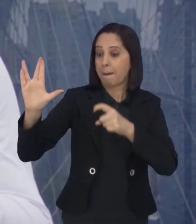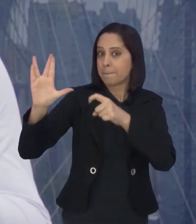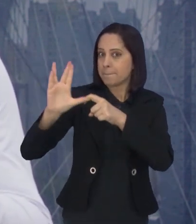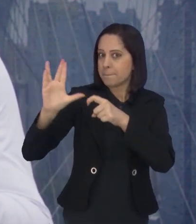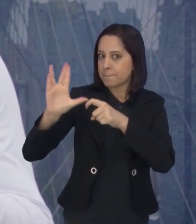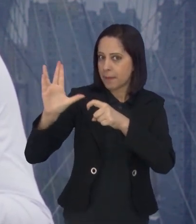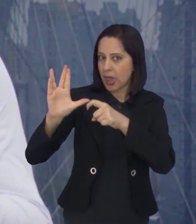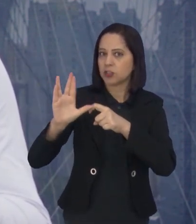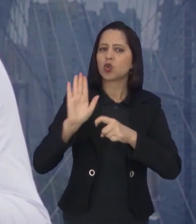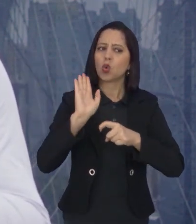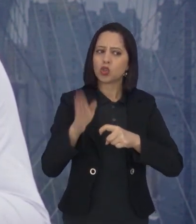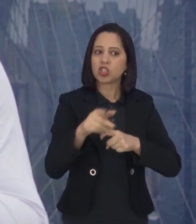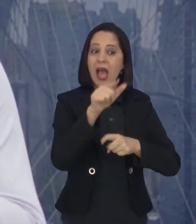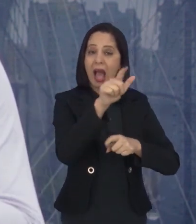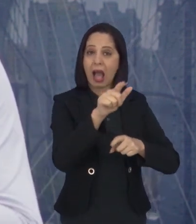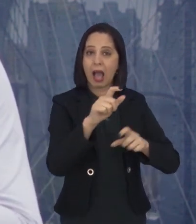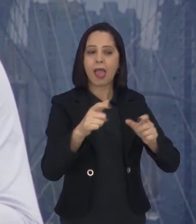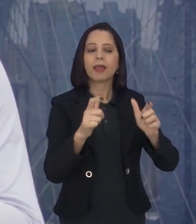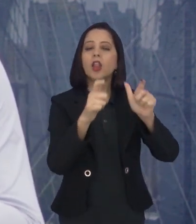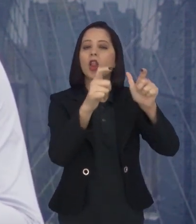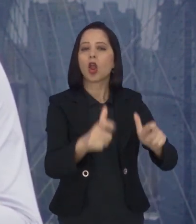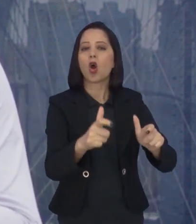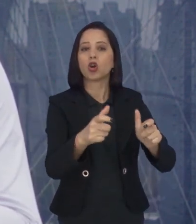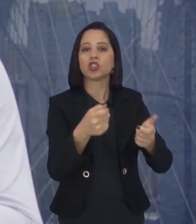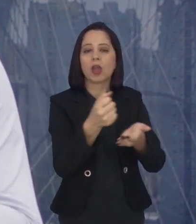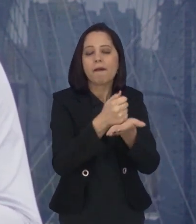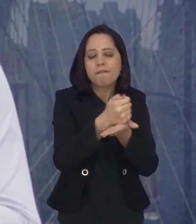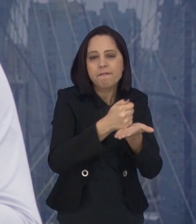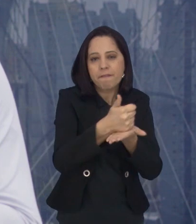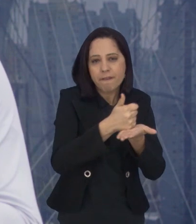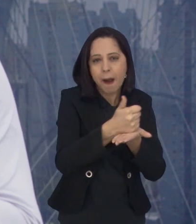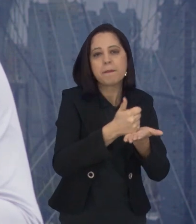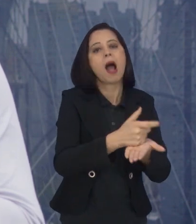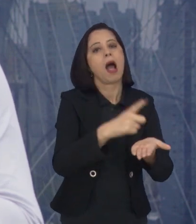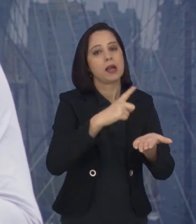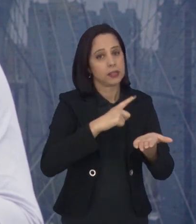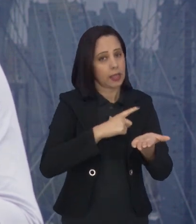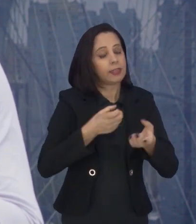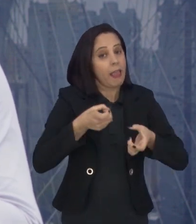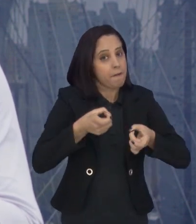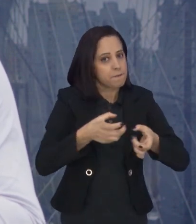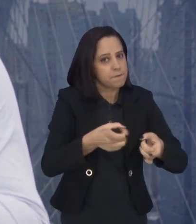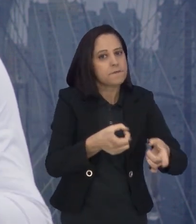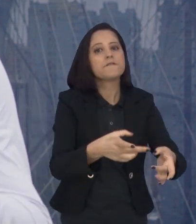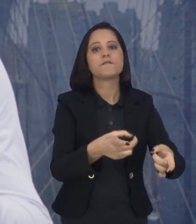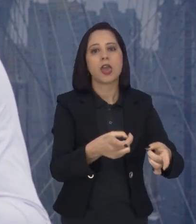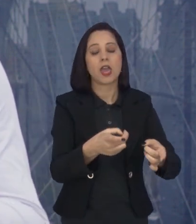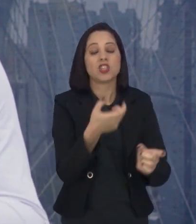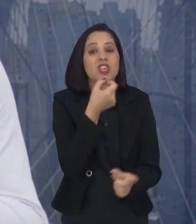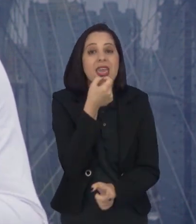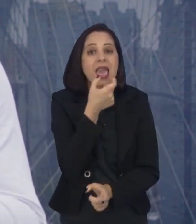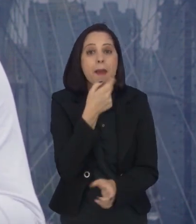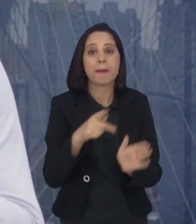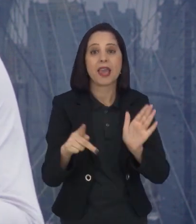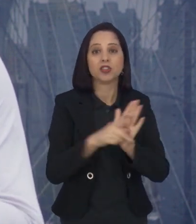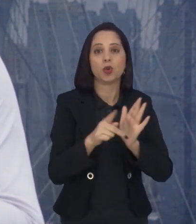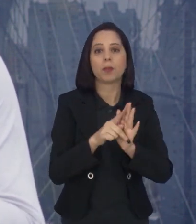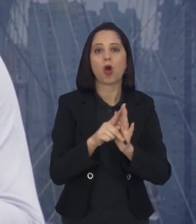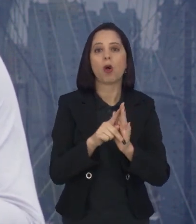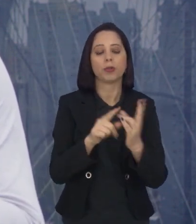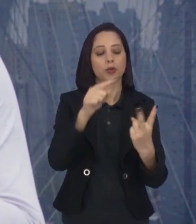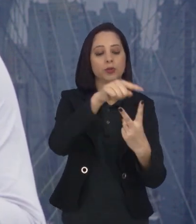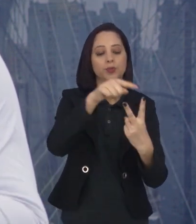esses medicamentos, já fazemos tratamentos já há algum tempo com a planta cannabis sativa, tanto com o CBD, tanto com o THC.